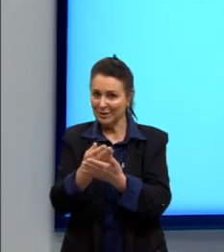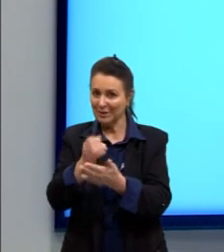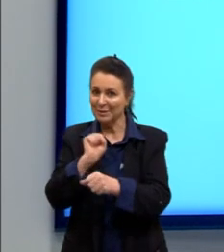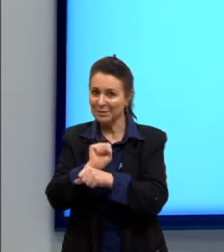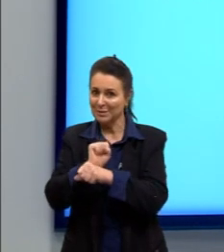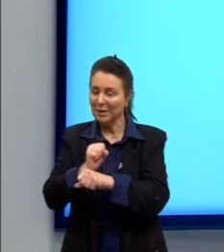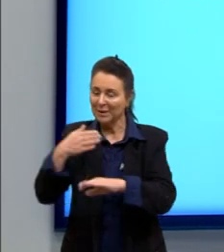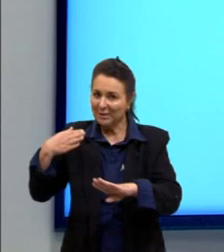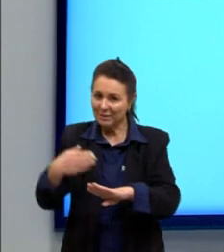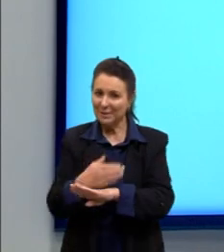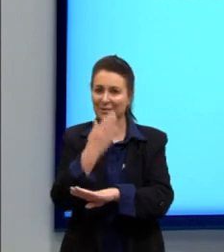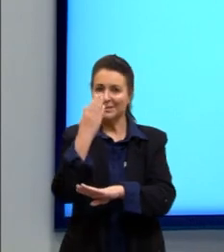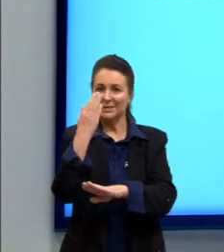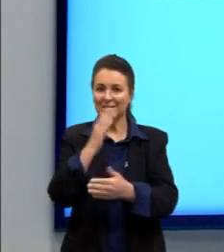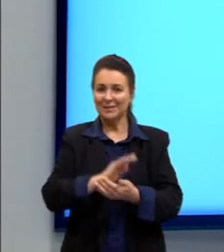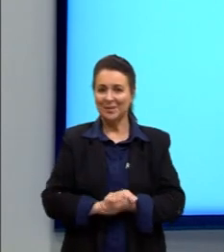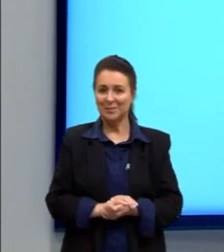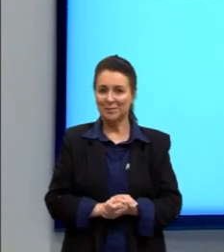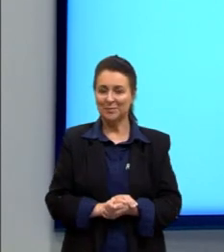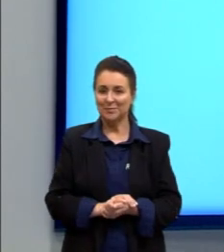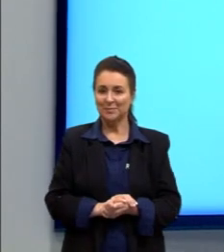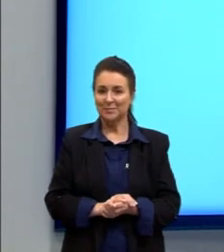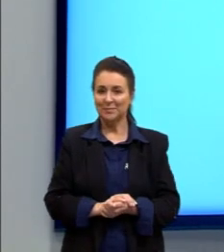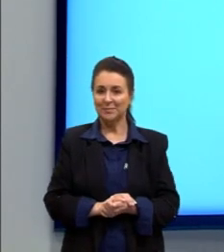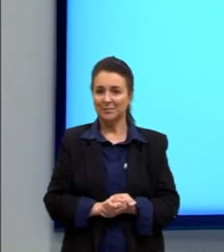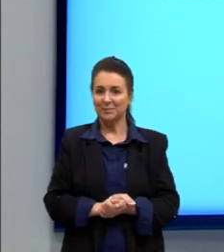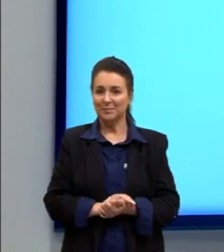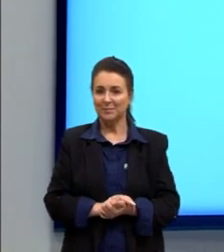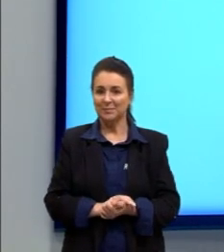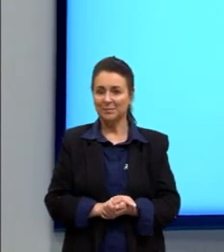partiu passar até